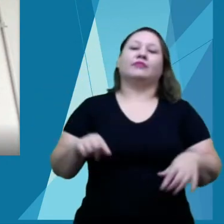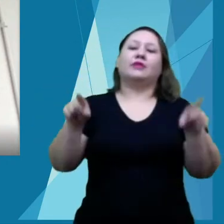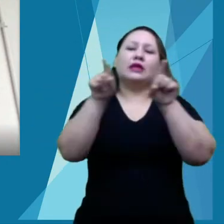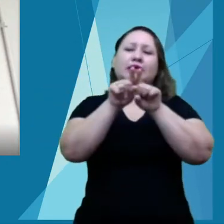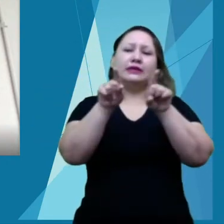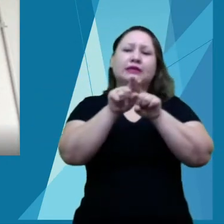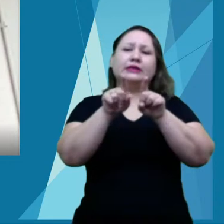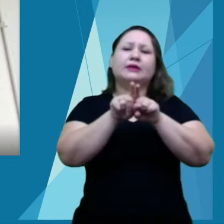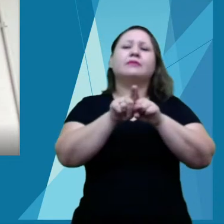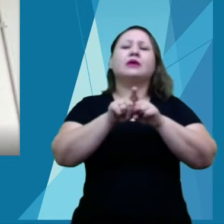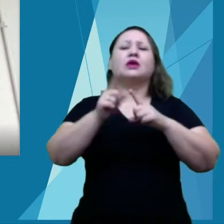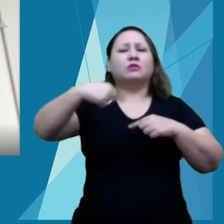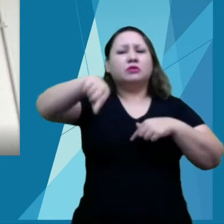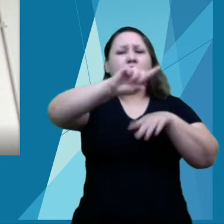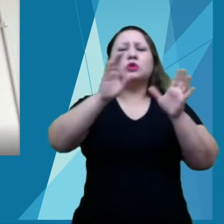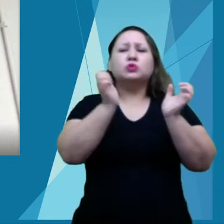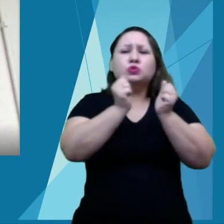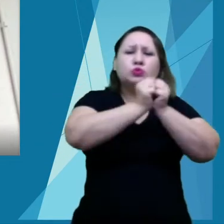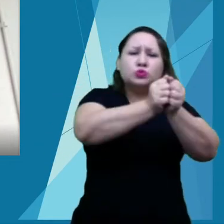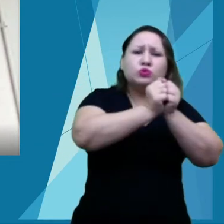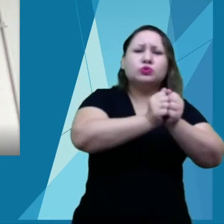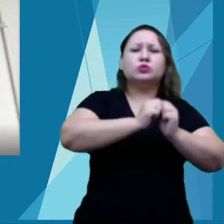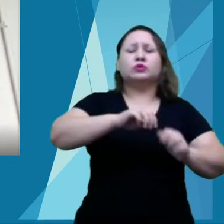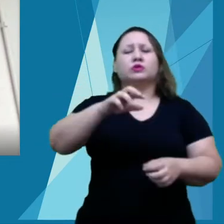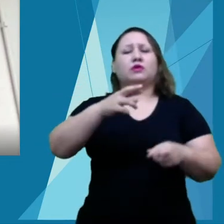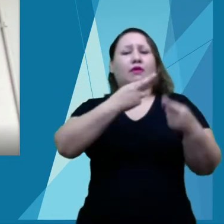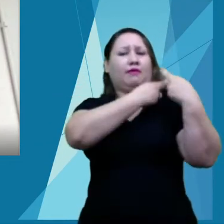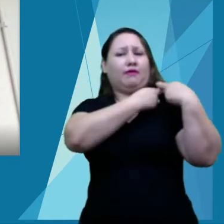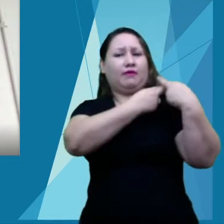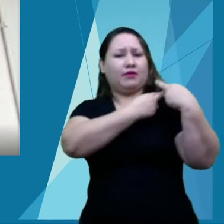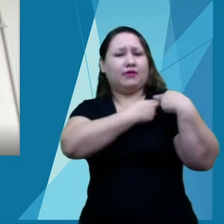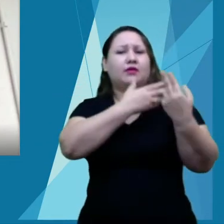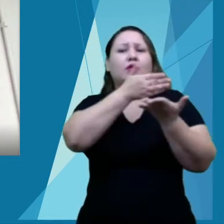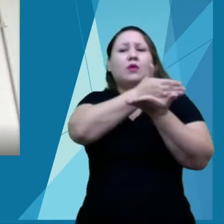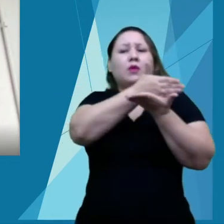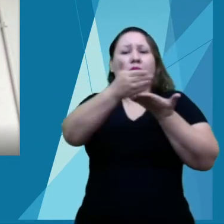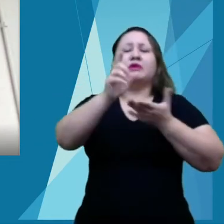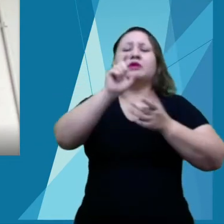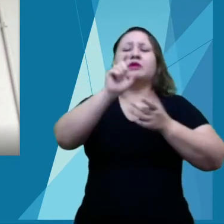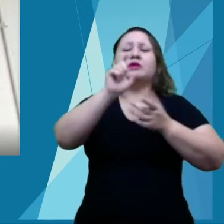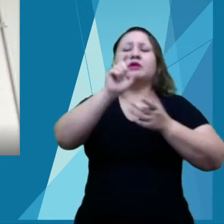e responsável, hoje, iniciamos o nosso quinto conceito.